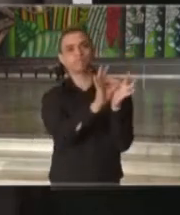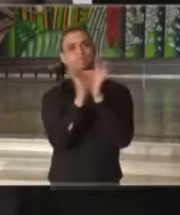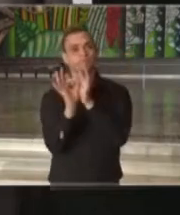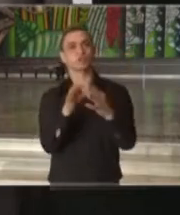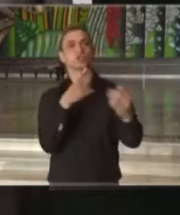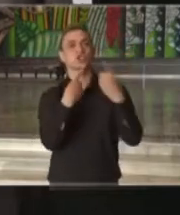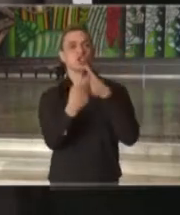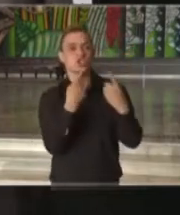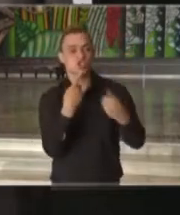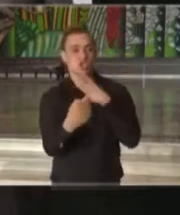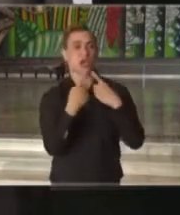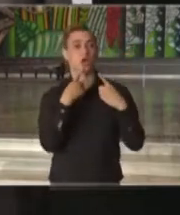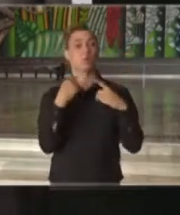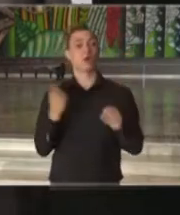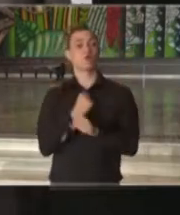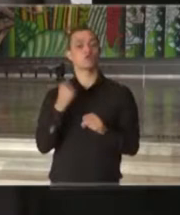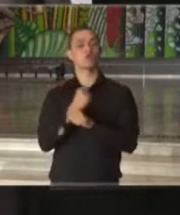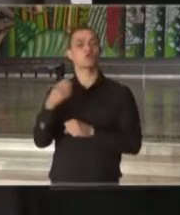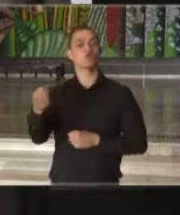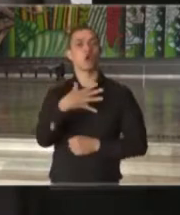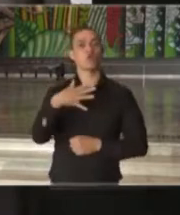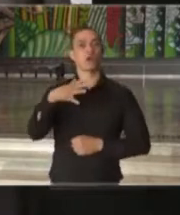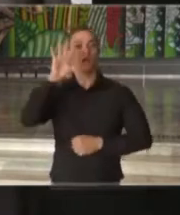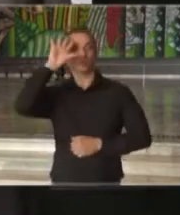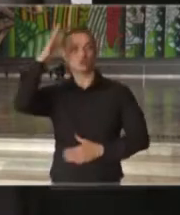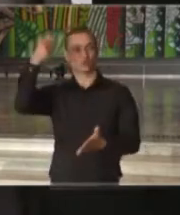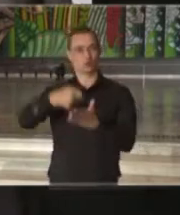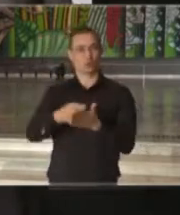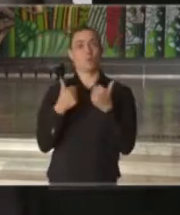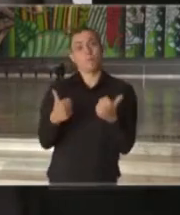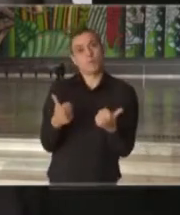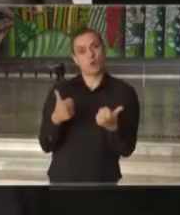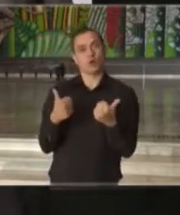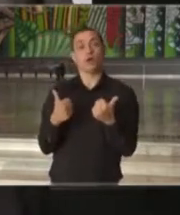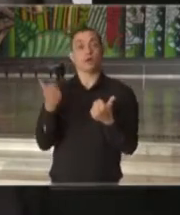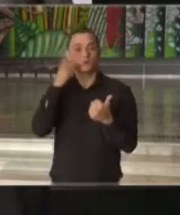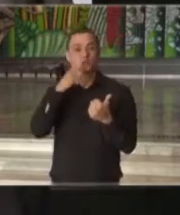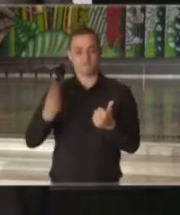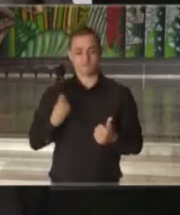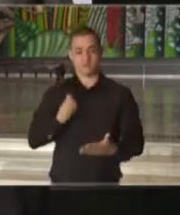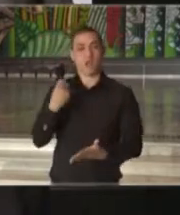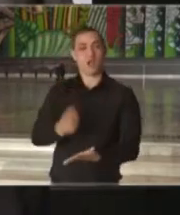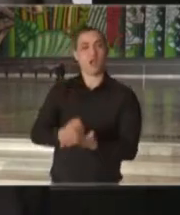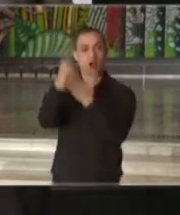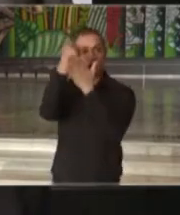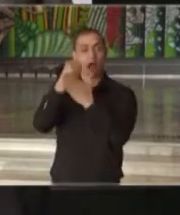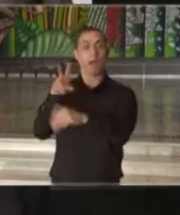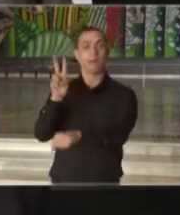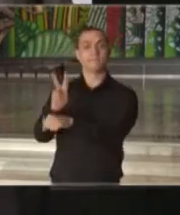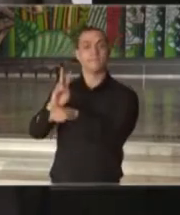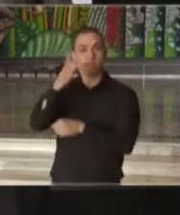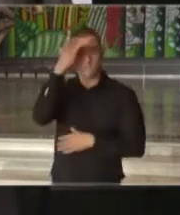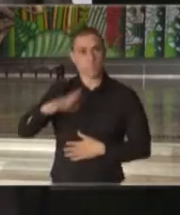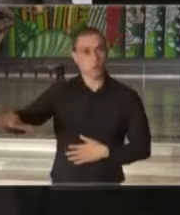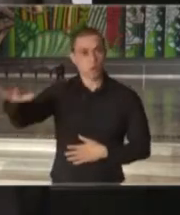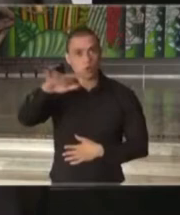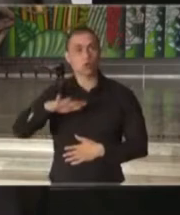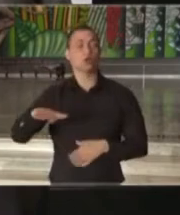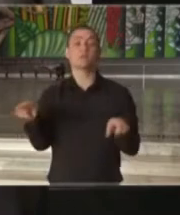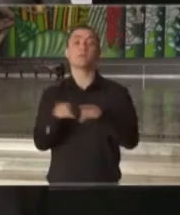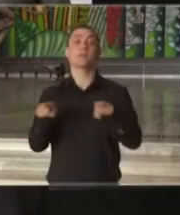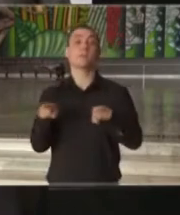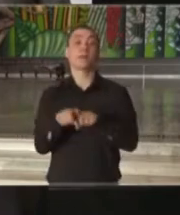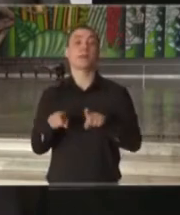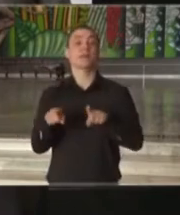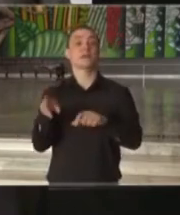dialogando e construindo soluções positivas para salvar vidas, proteger pessoas e proteger também